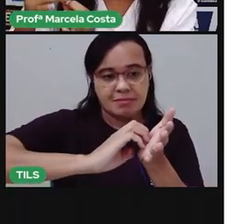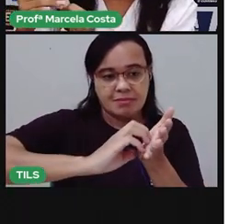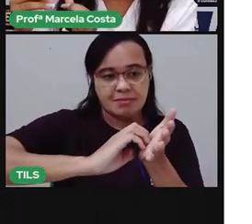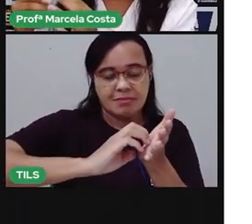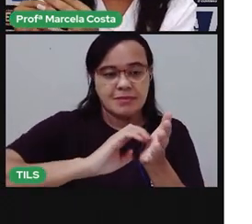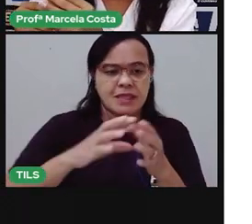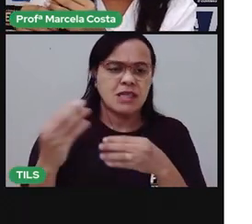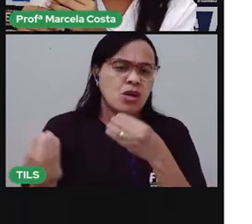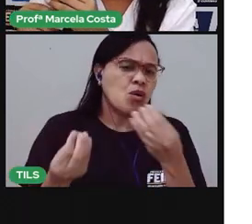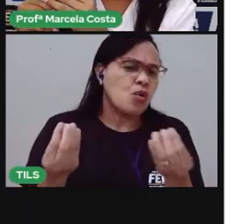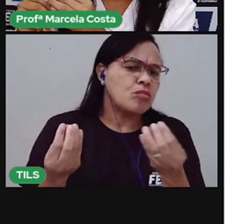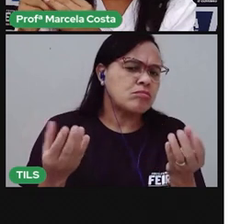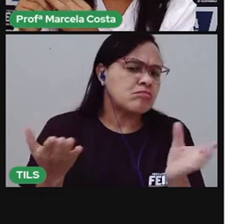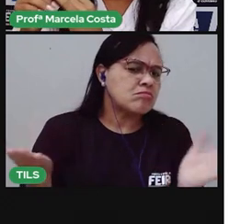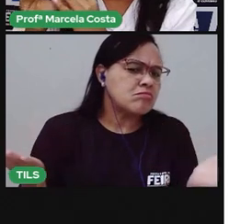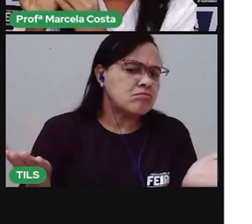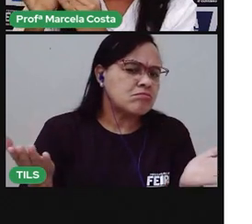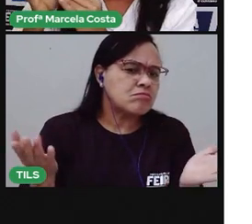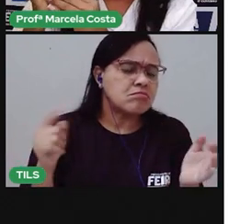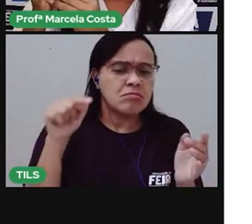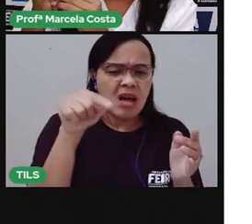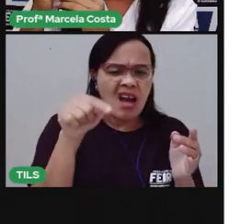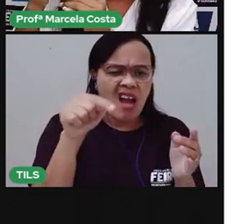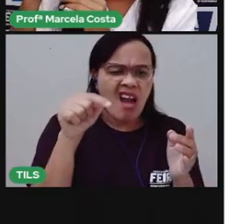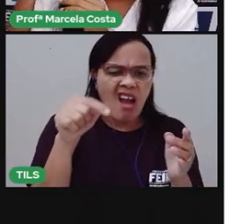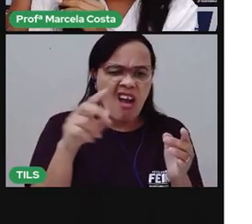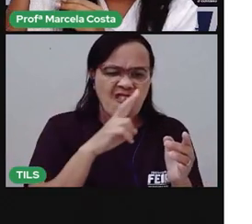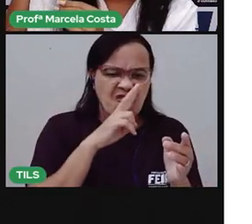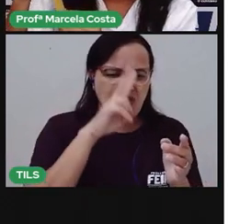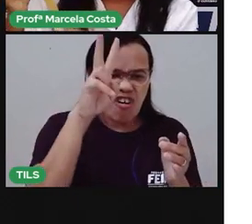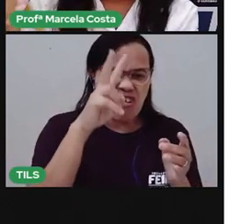Qual é o mais áspero? Essa lixa?